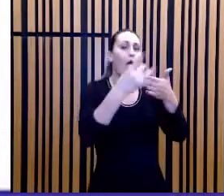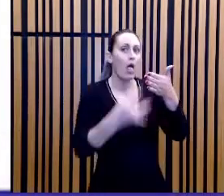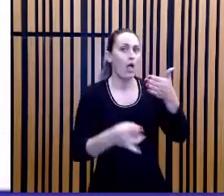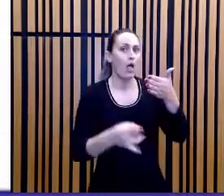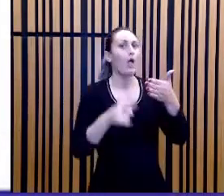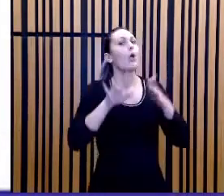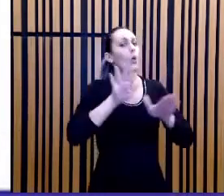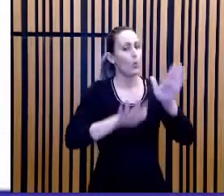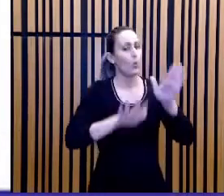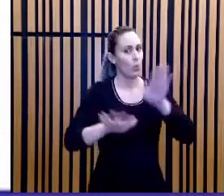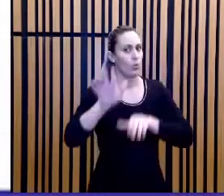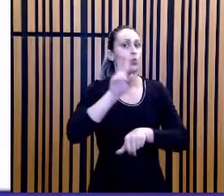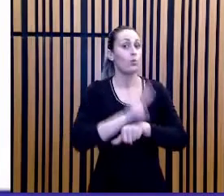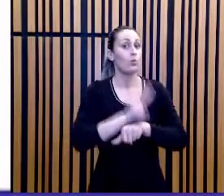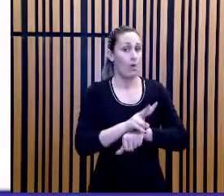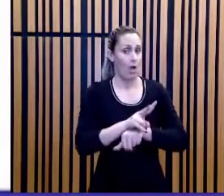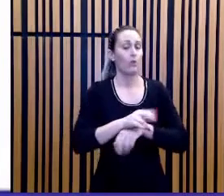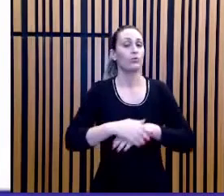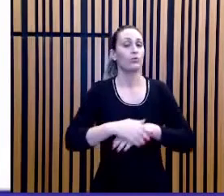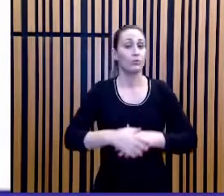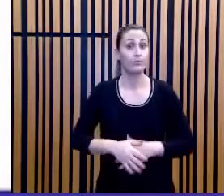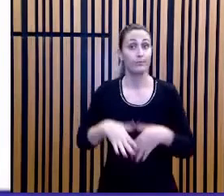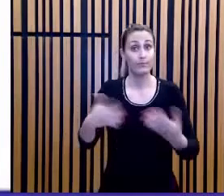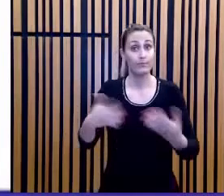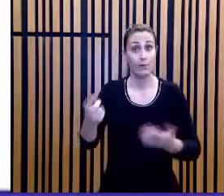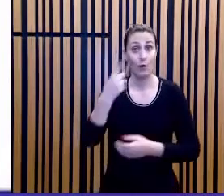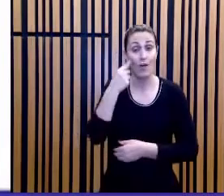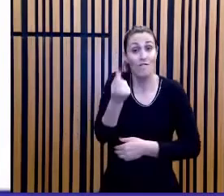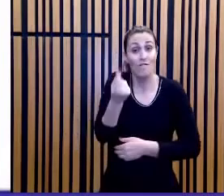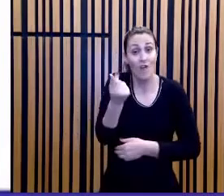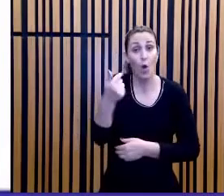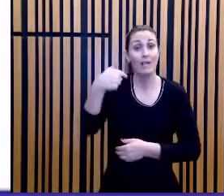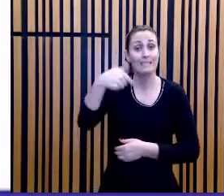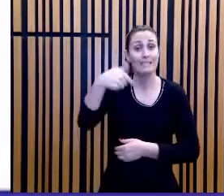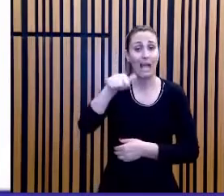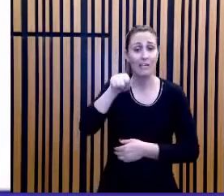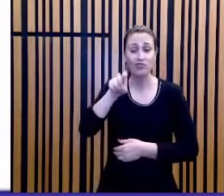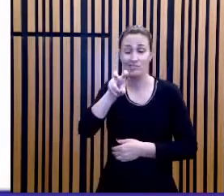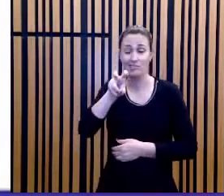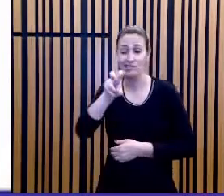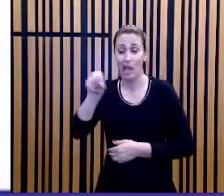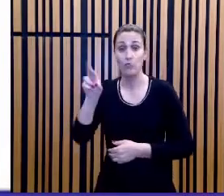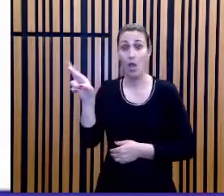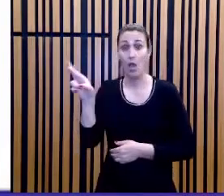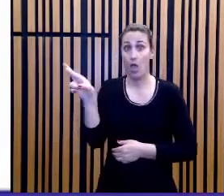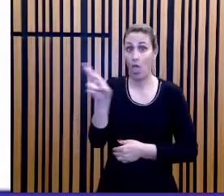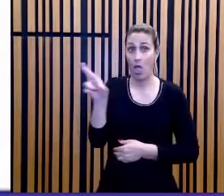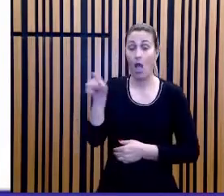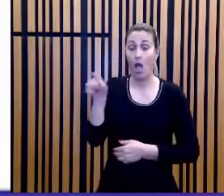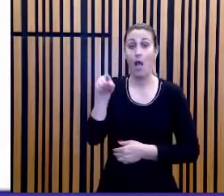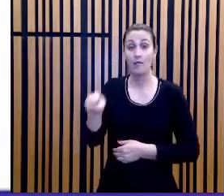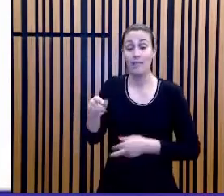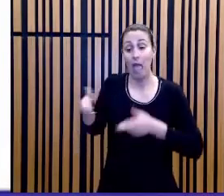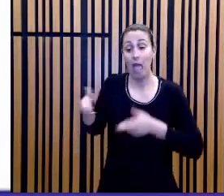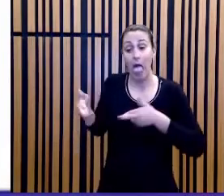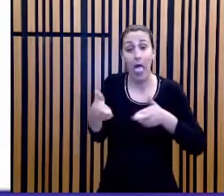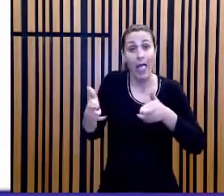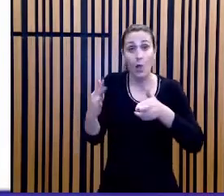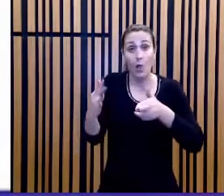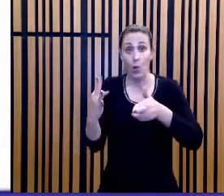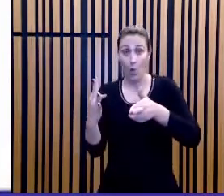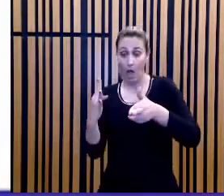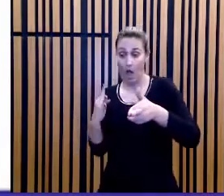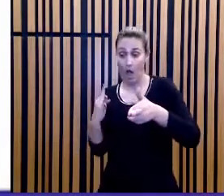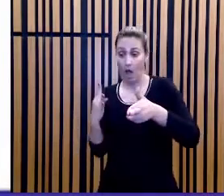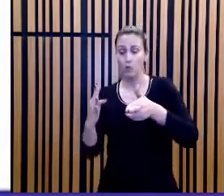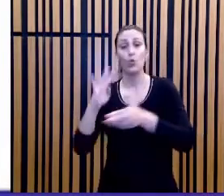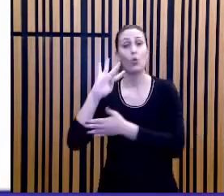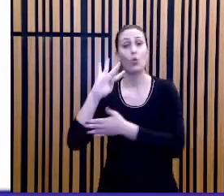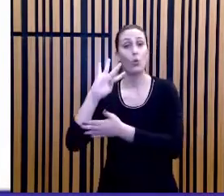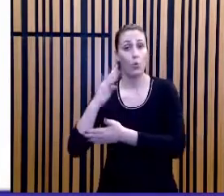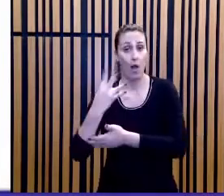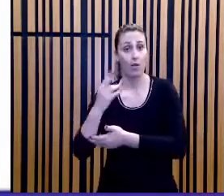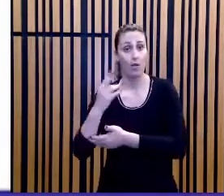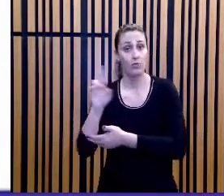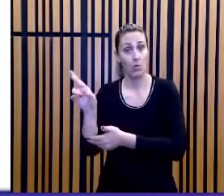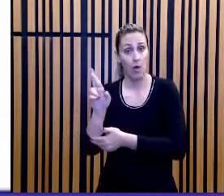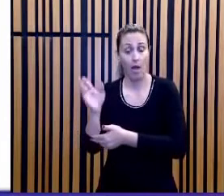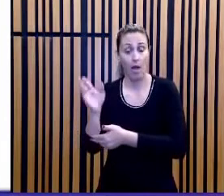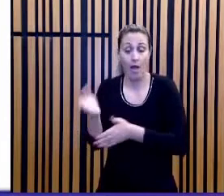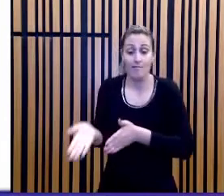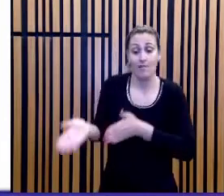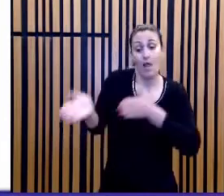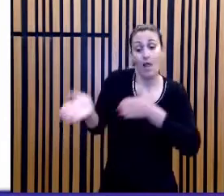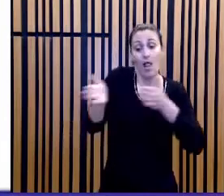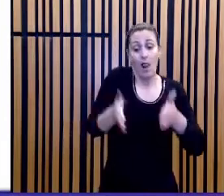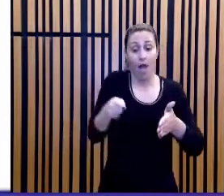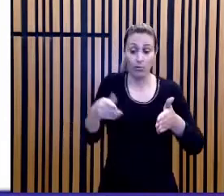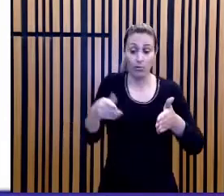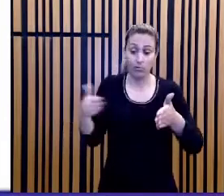nota, não esqueça, o custo para cercar todo o terreno é R 7.500. Os lados paralelos ao rio custam R$,00 por metro, os lados, os demais lados,